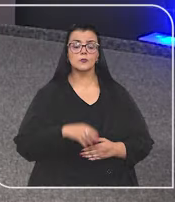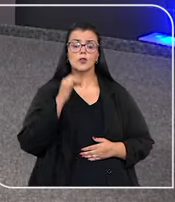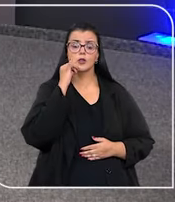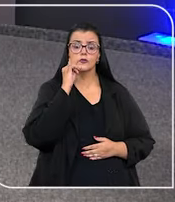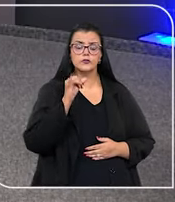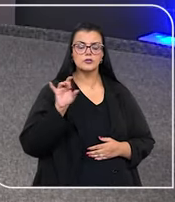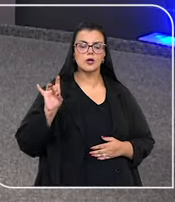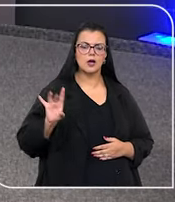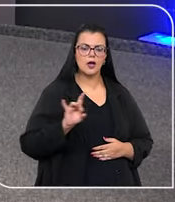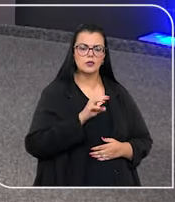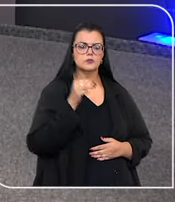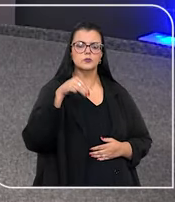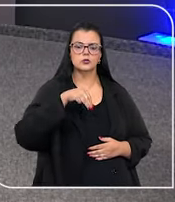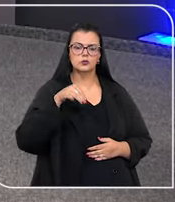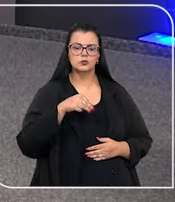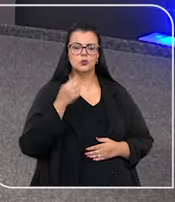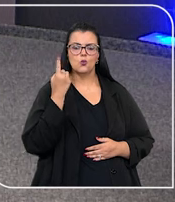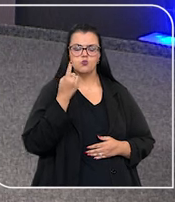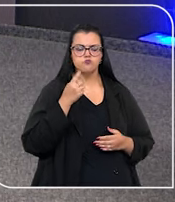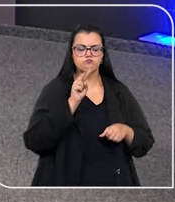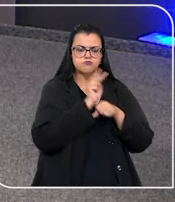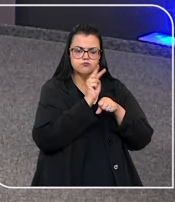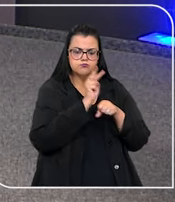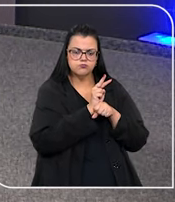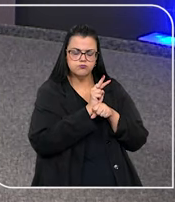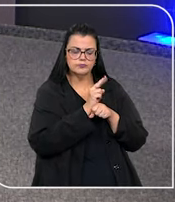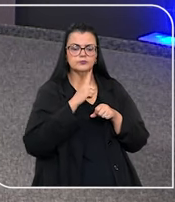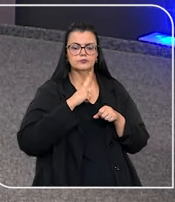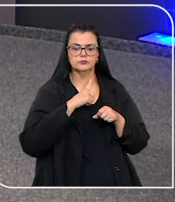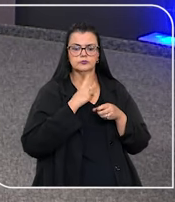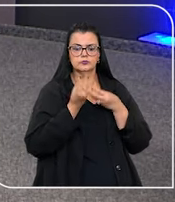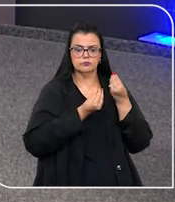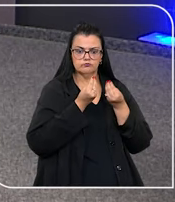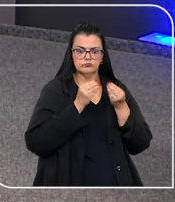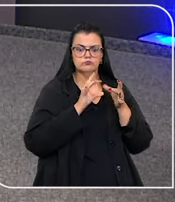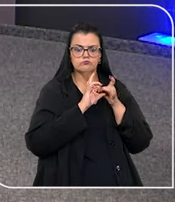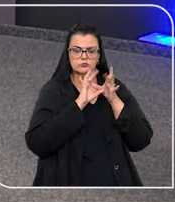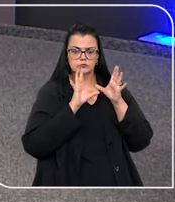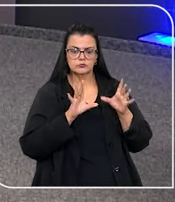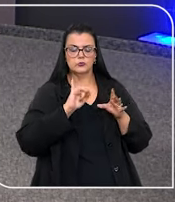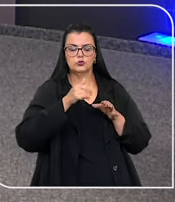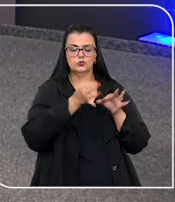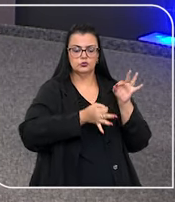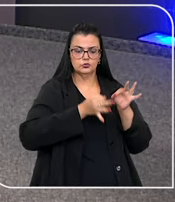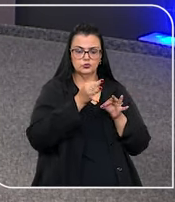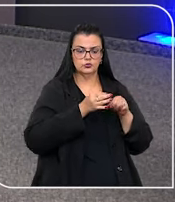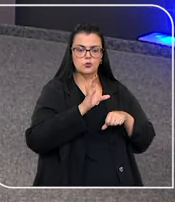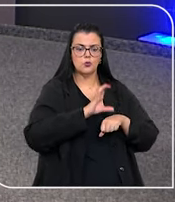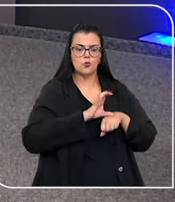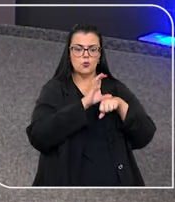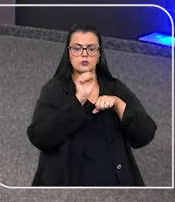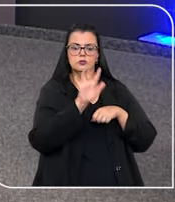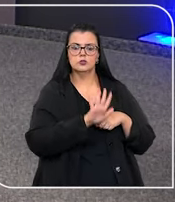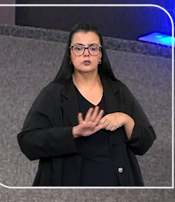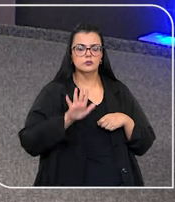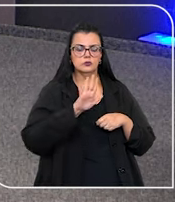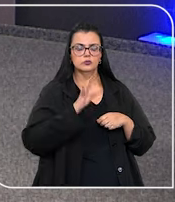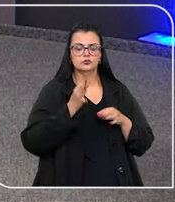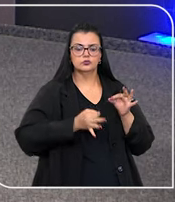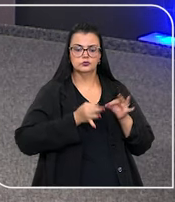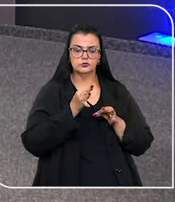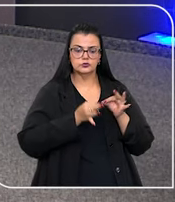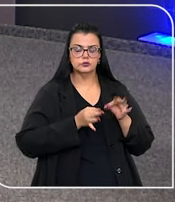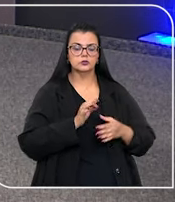A cada minuto, pelo menos uma medida protetiva é concedida pela Justiça, segundo o Conselho Nacional de